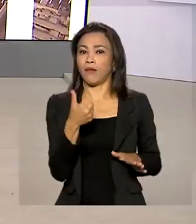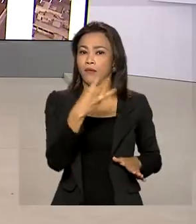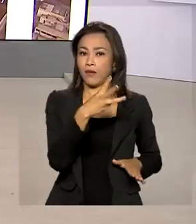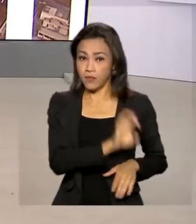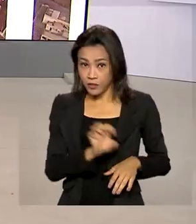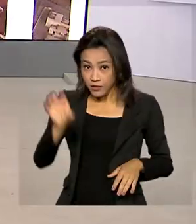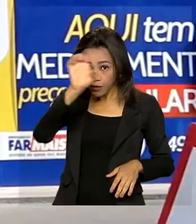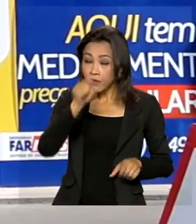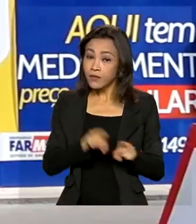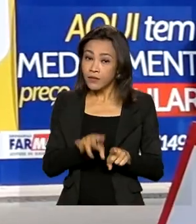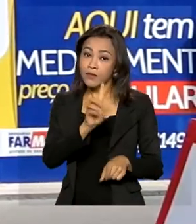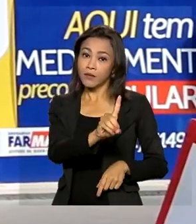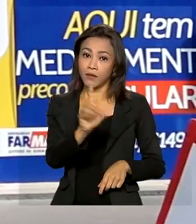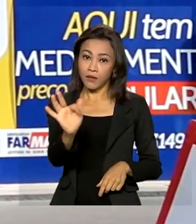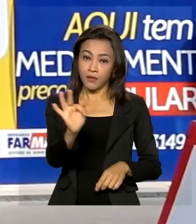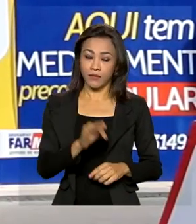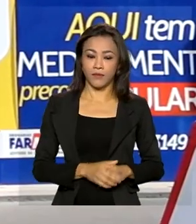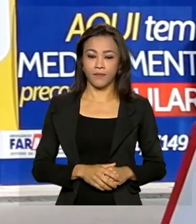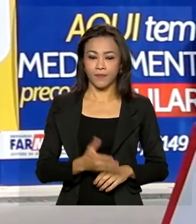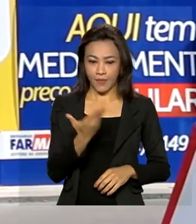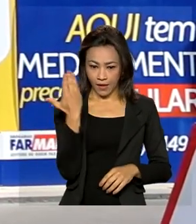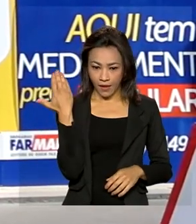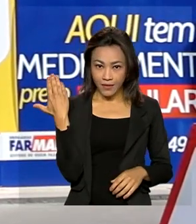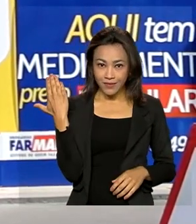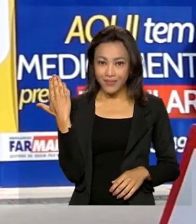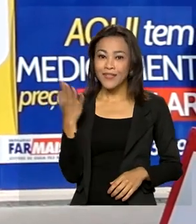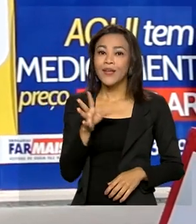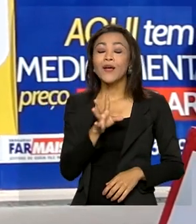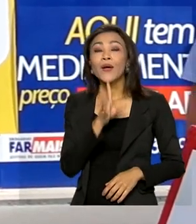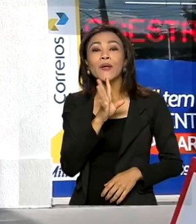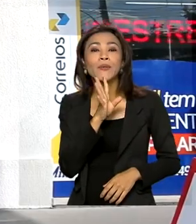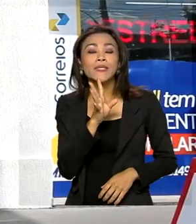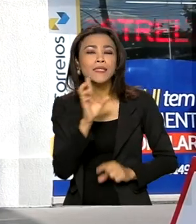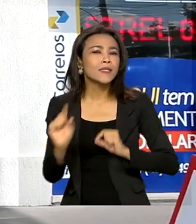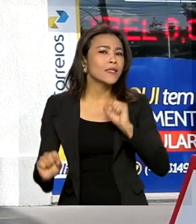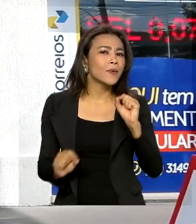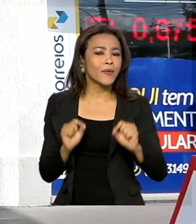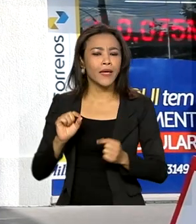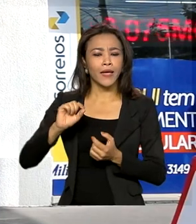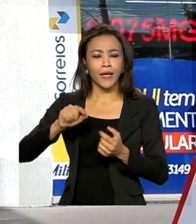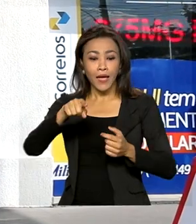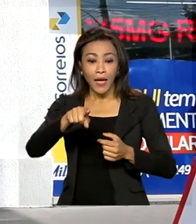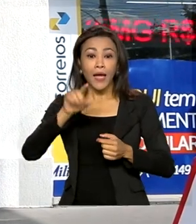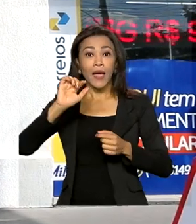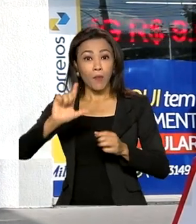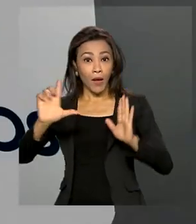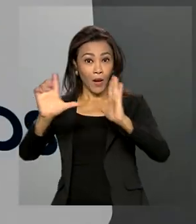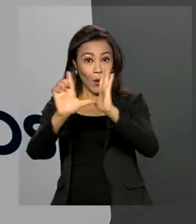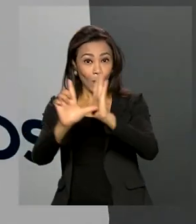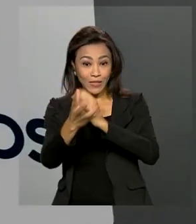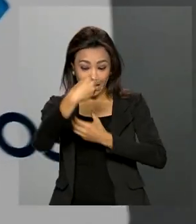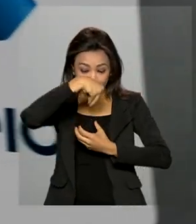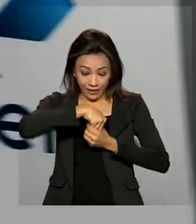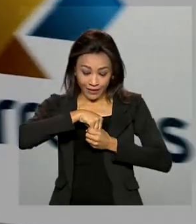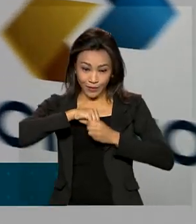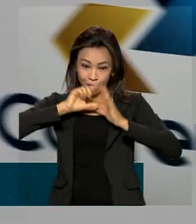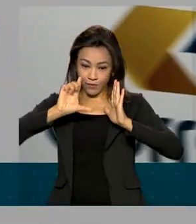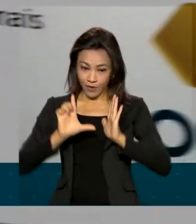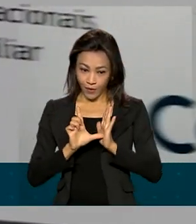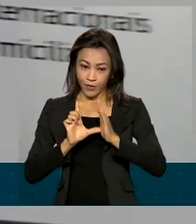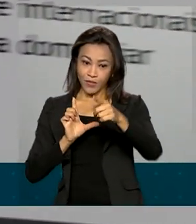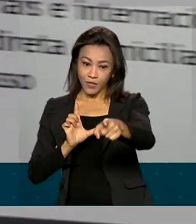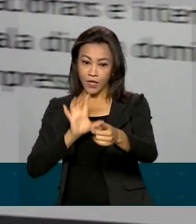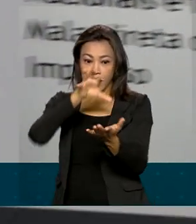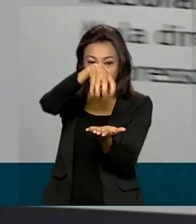Distrito Federal. A modalidade é conhecida no mercado como loja dentro de loja. A unidade do